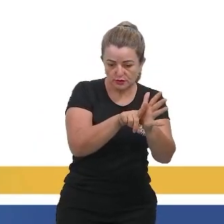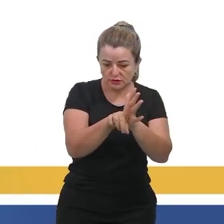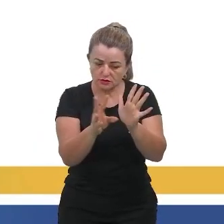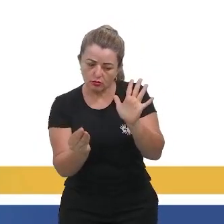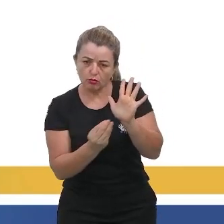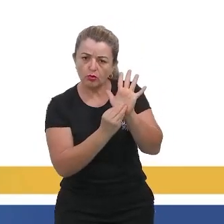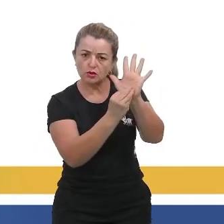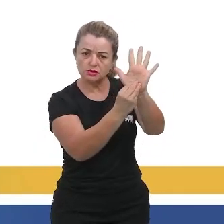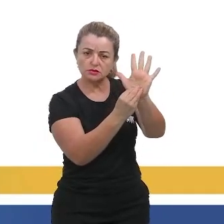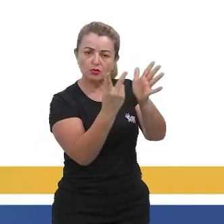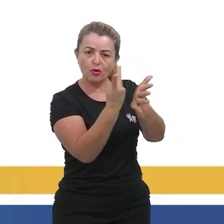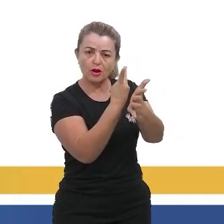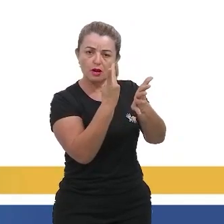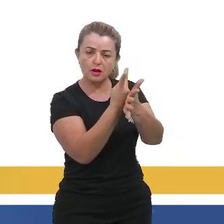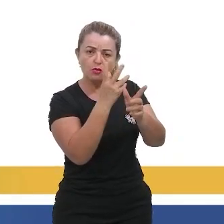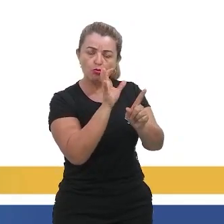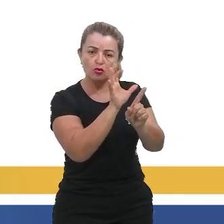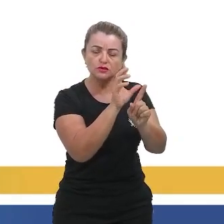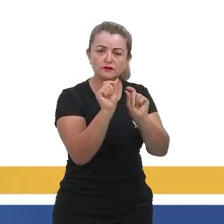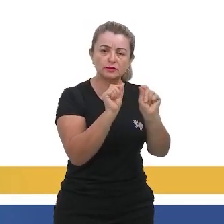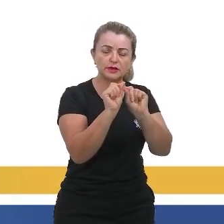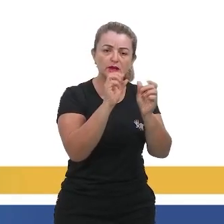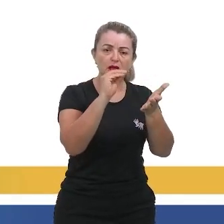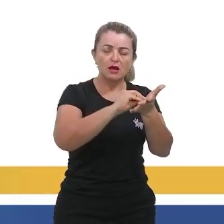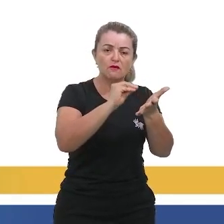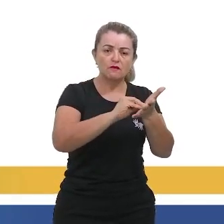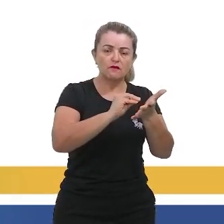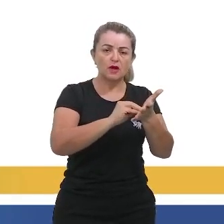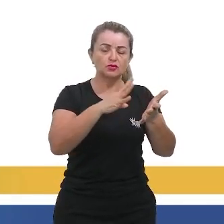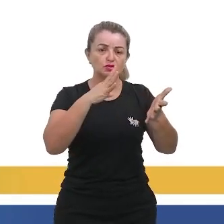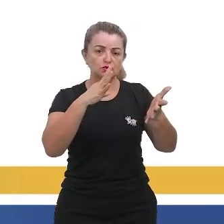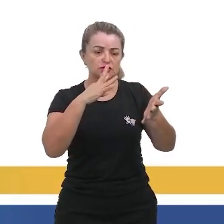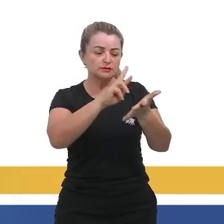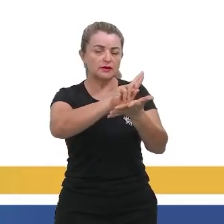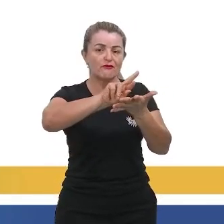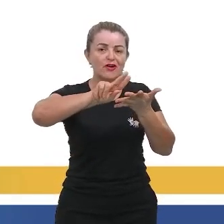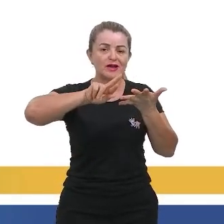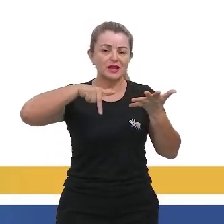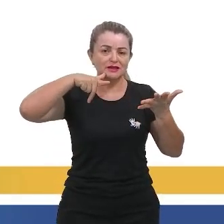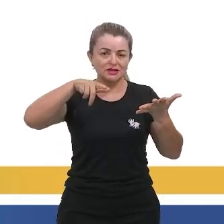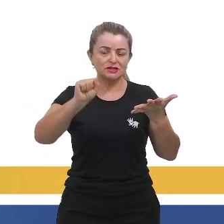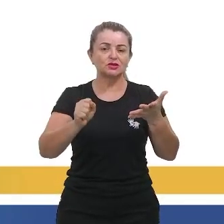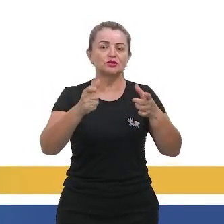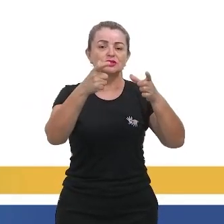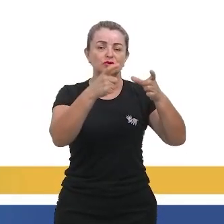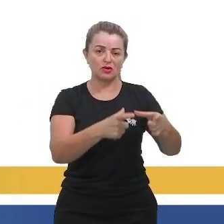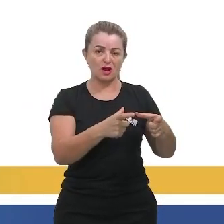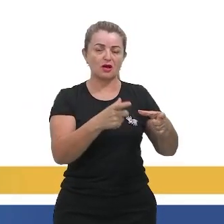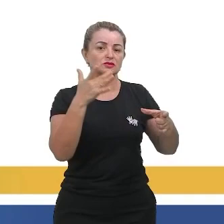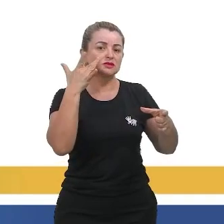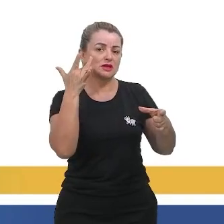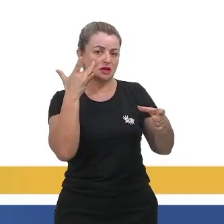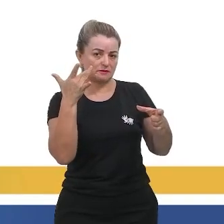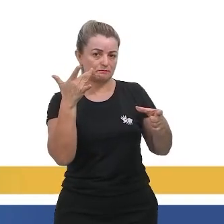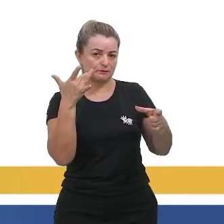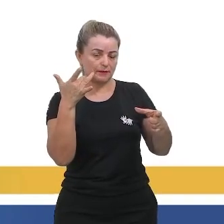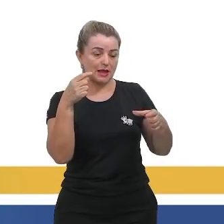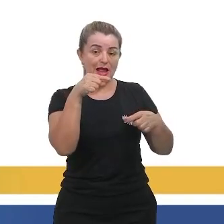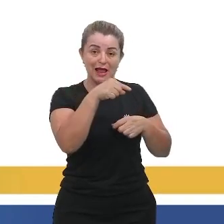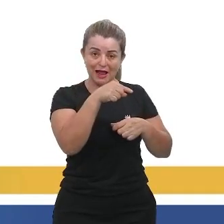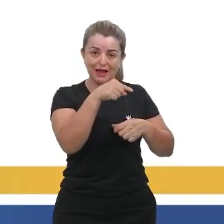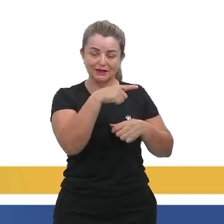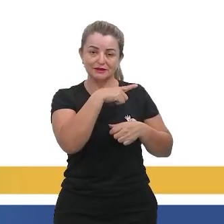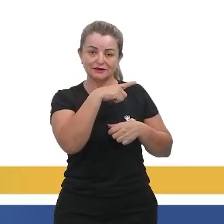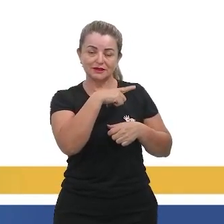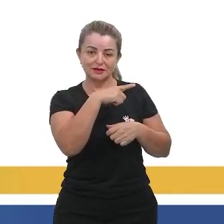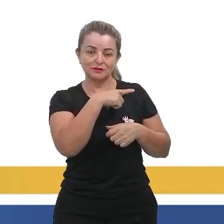erros motivados pelo desconhecimento da variedade linguística local. Aí aqui nós temos a